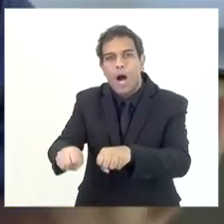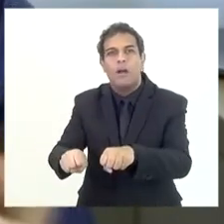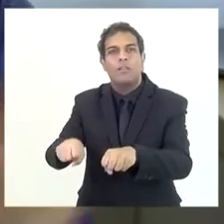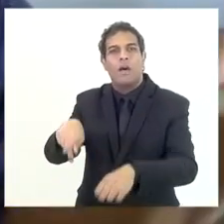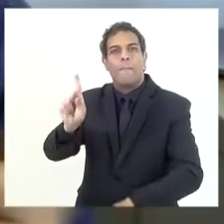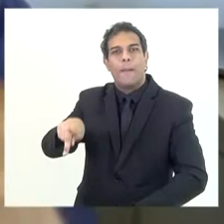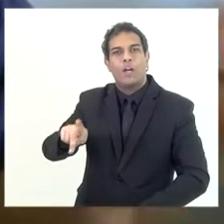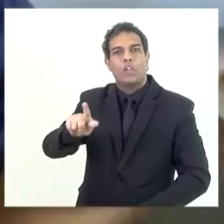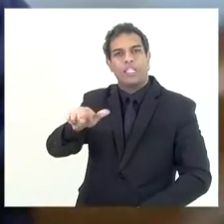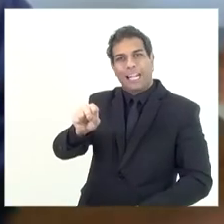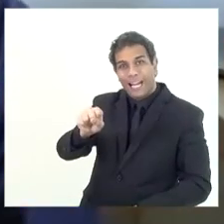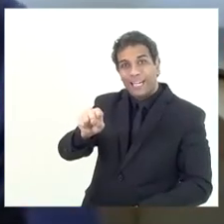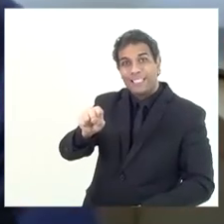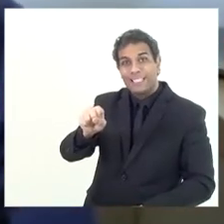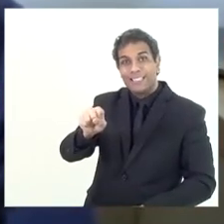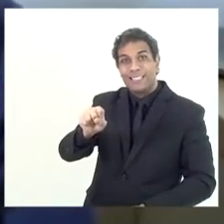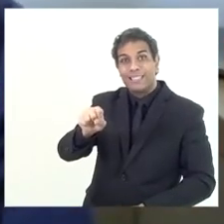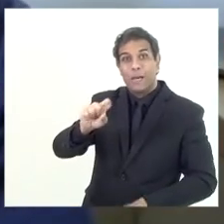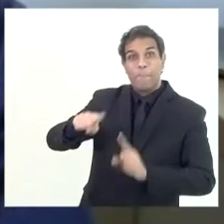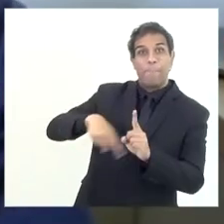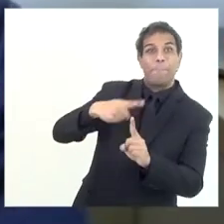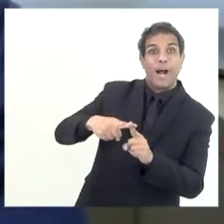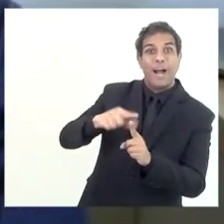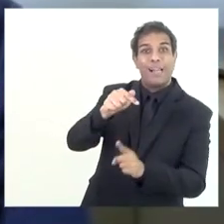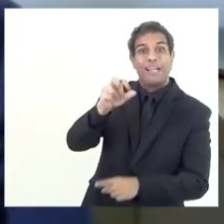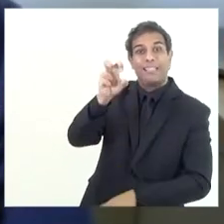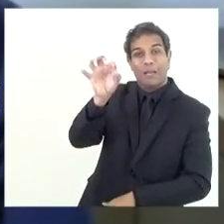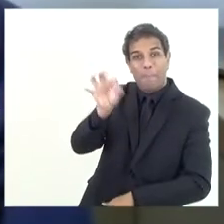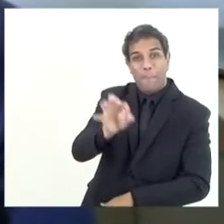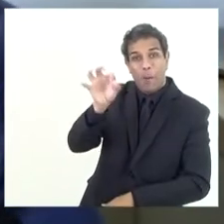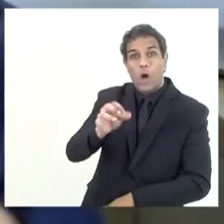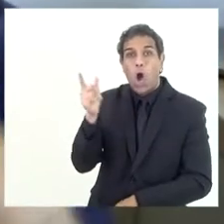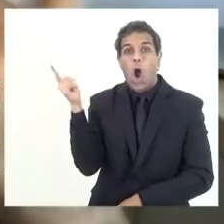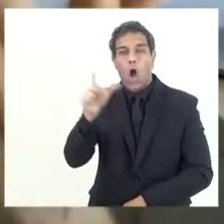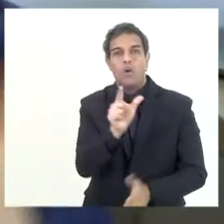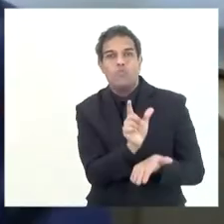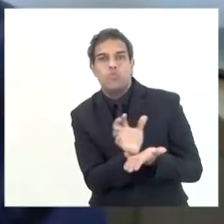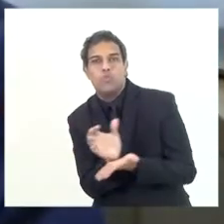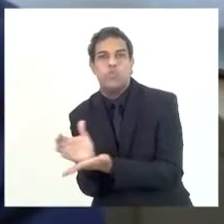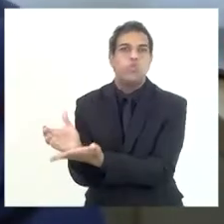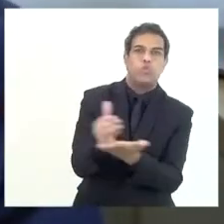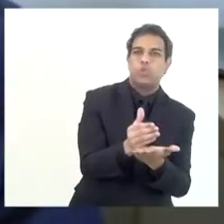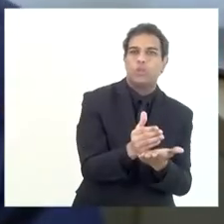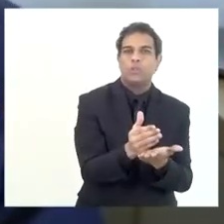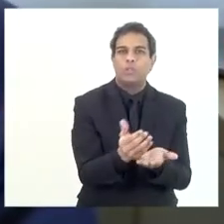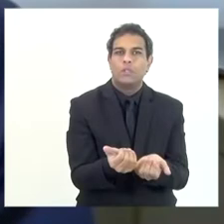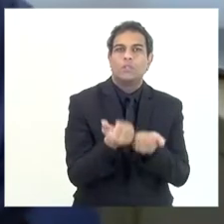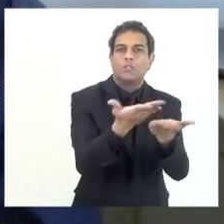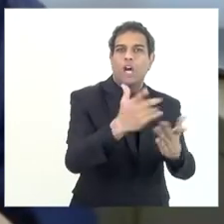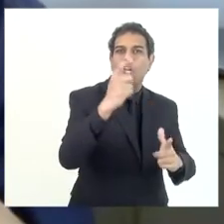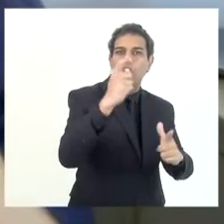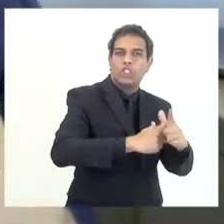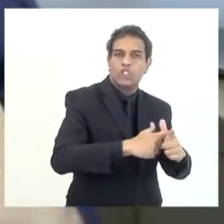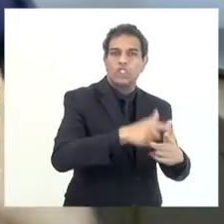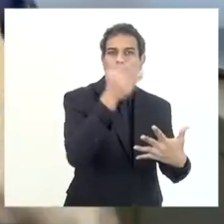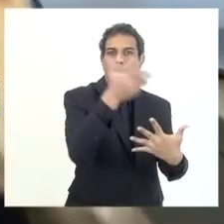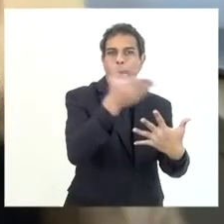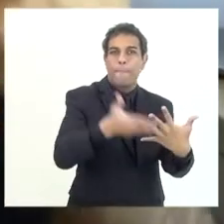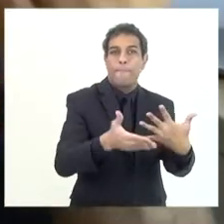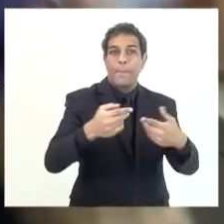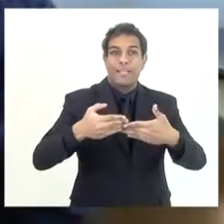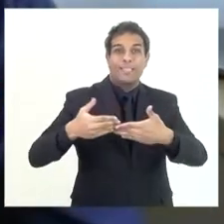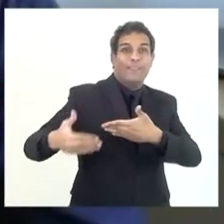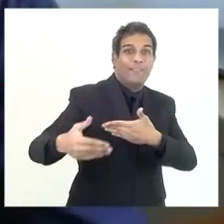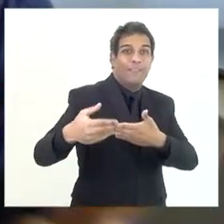75% de 20% da 15%. O deputado Eleon Marco já fez as contas de cabeça. Então só depois de